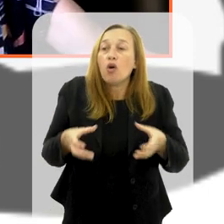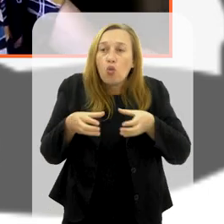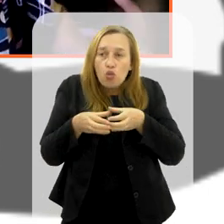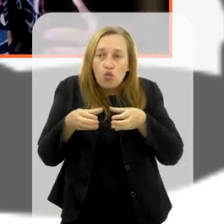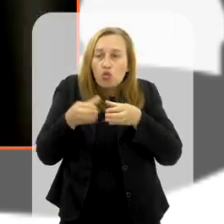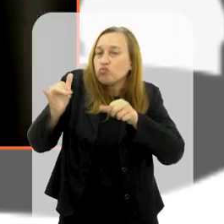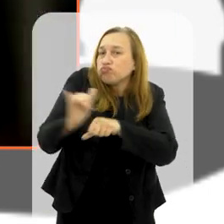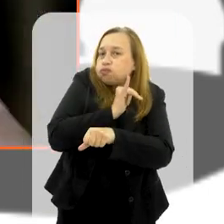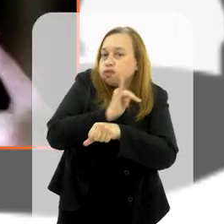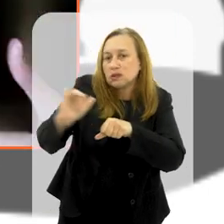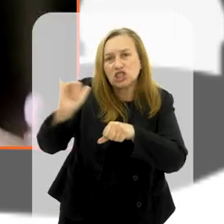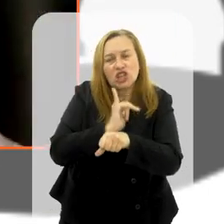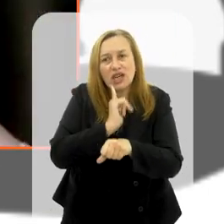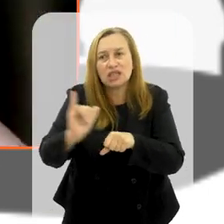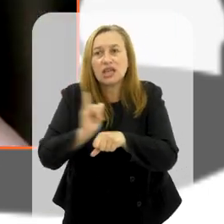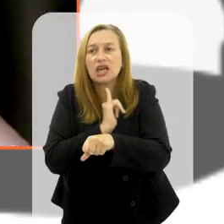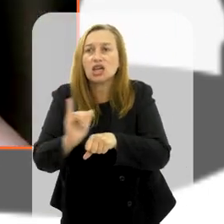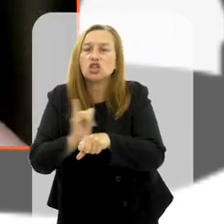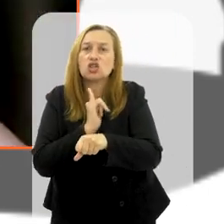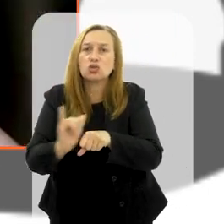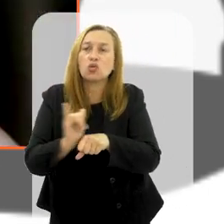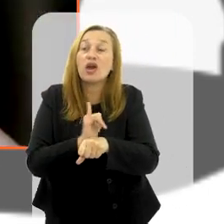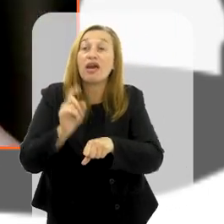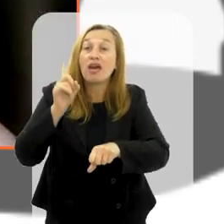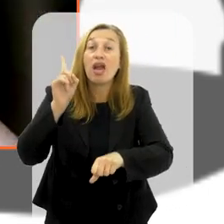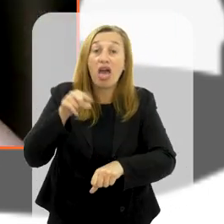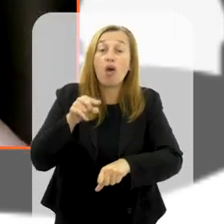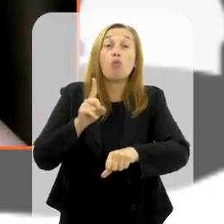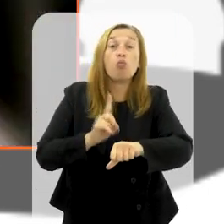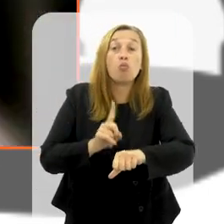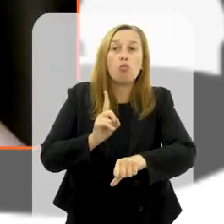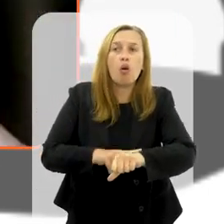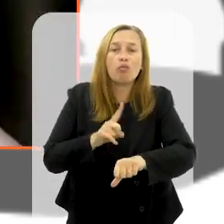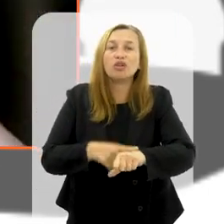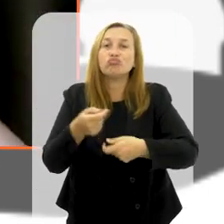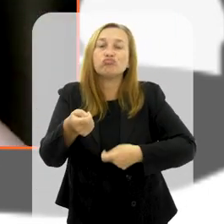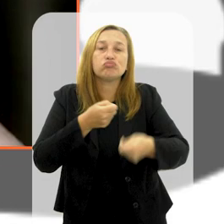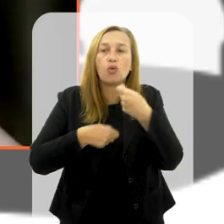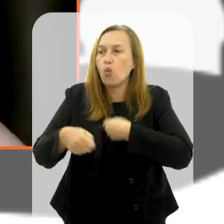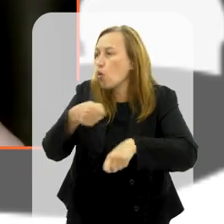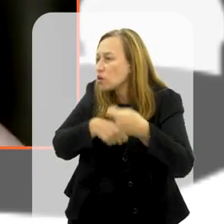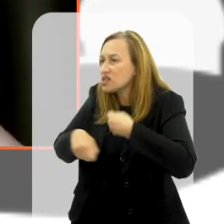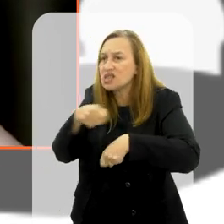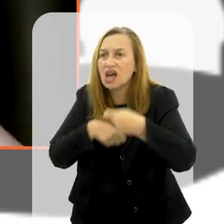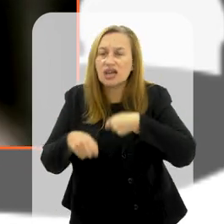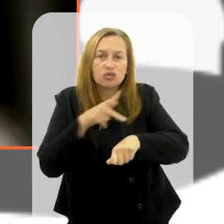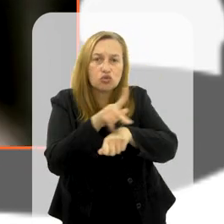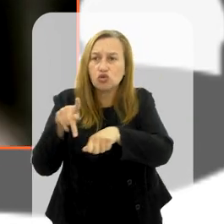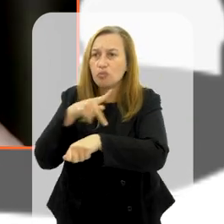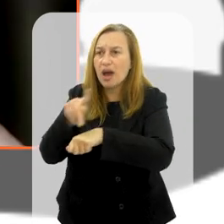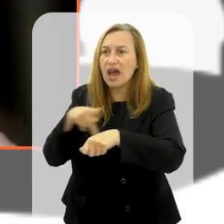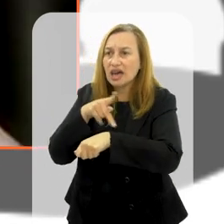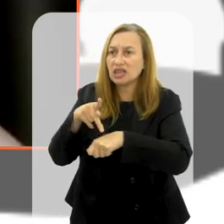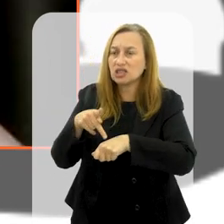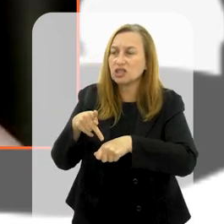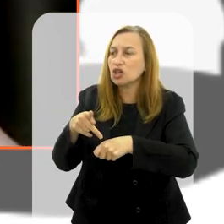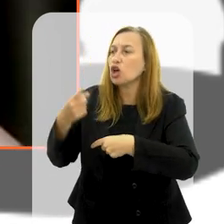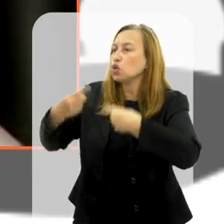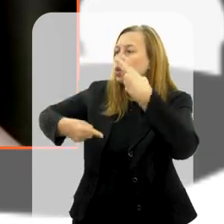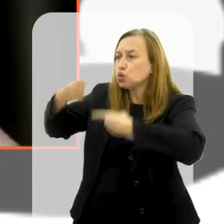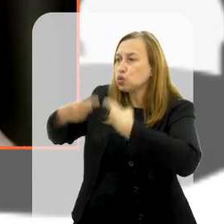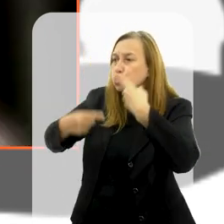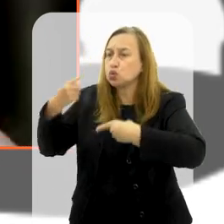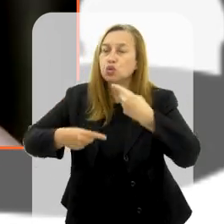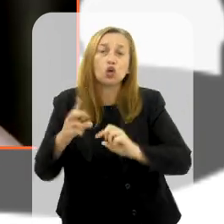Então, ele é um grupo estratégico, porque é um momento de negociação, de trazer para a mesa, de